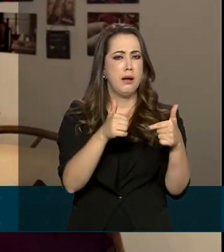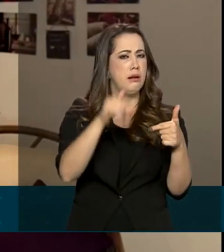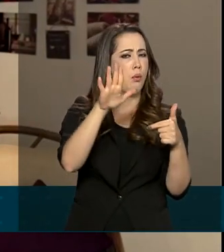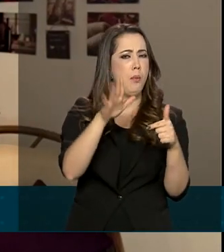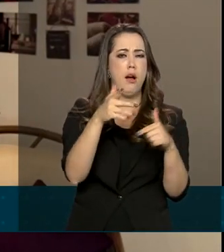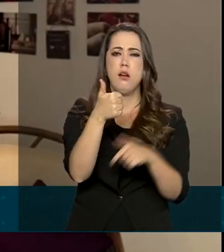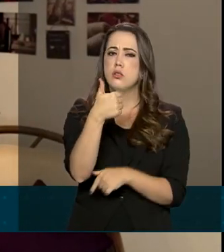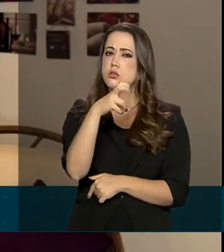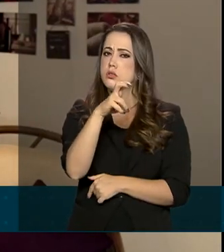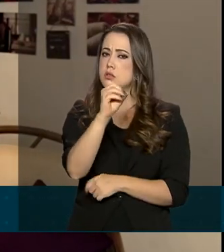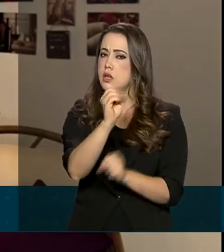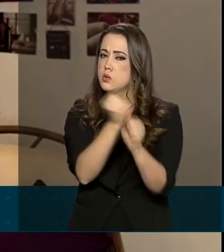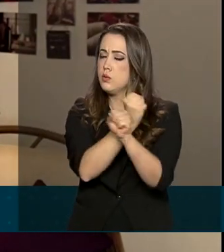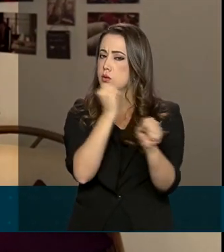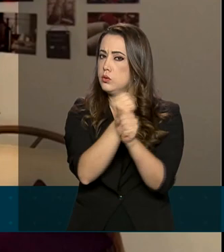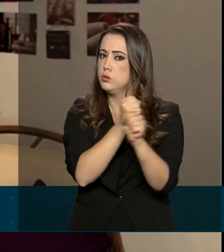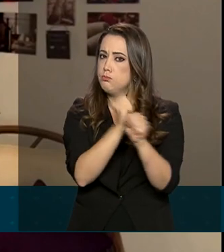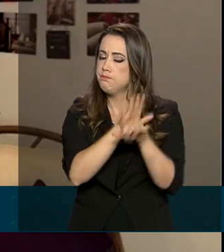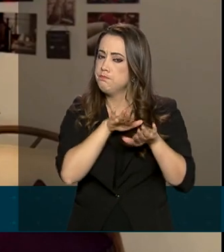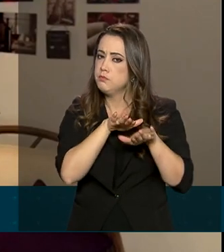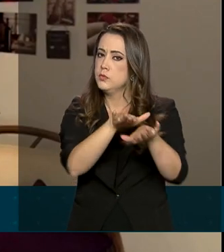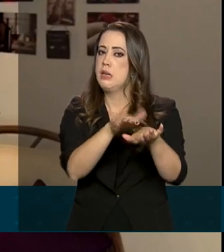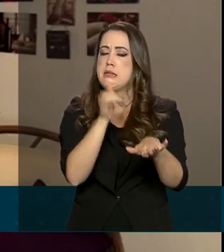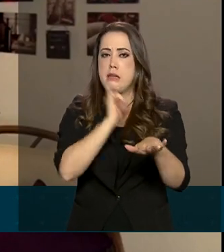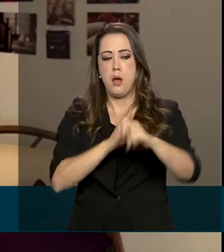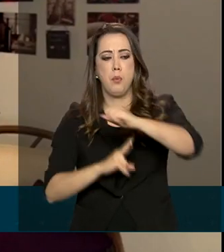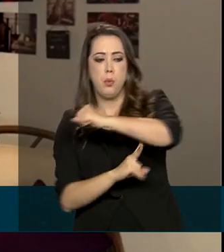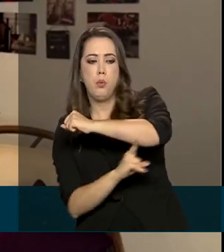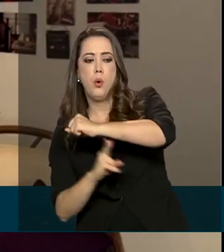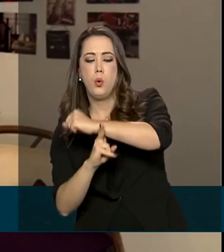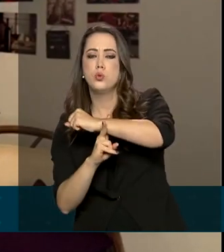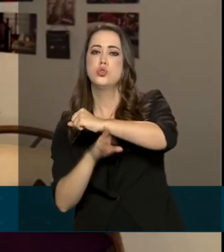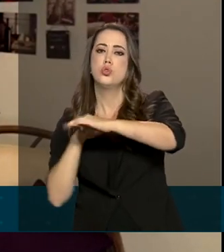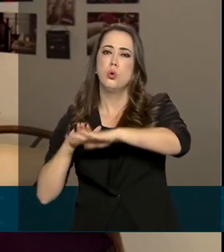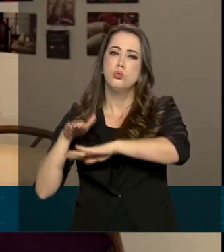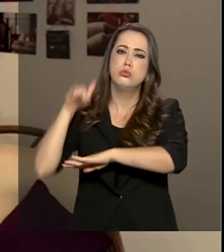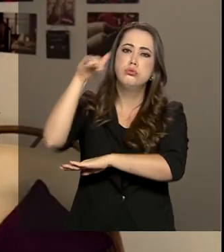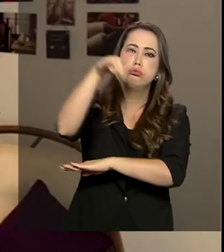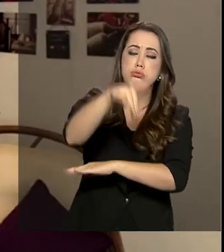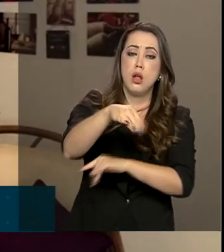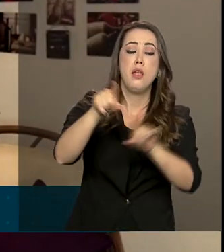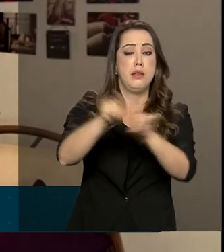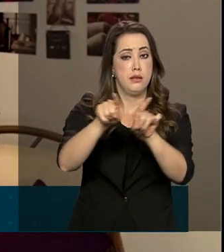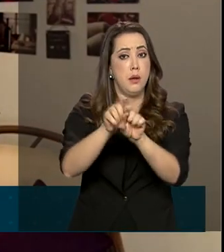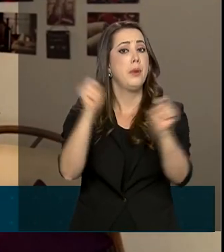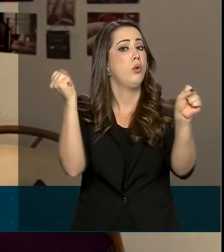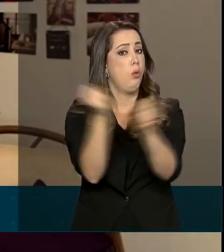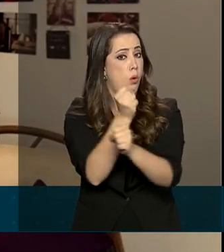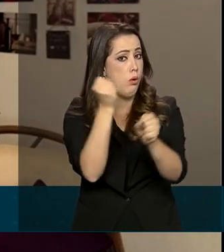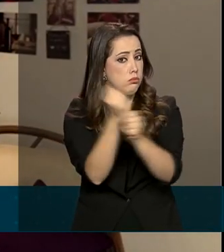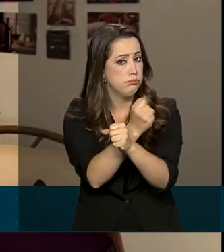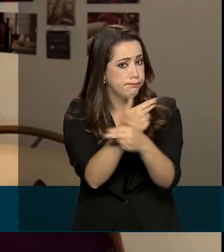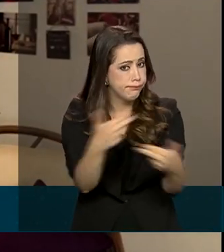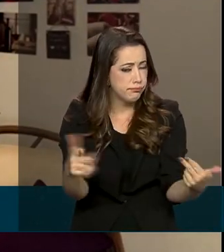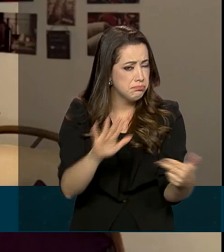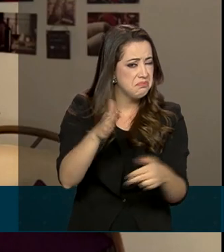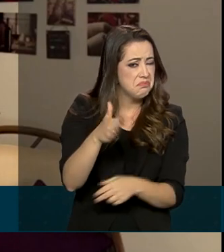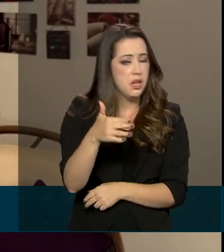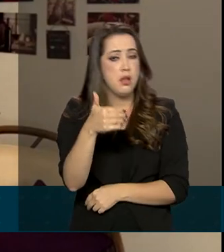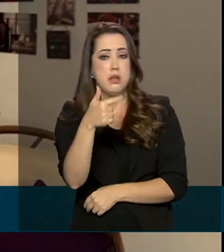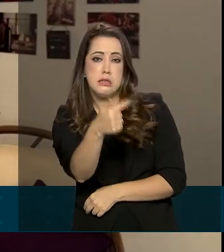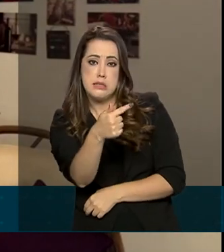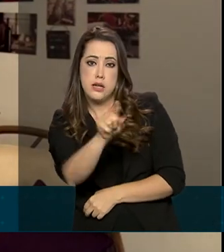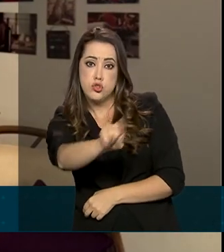construções rodoviárias, como pontes, veadutos, túneis e obras de pavimentação em cerca de